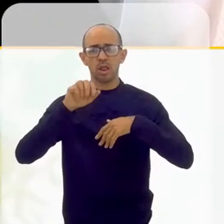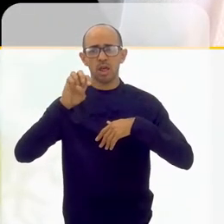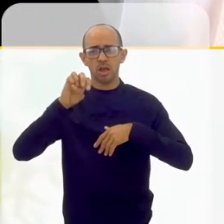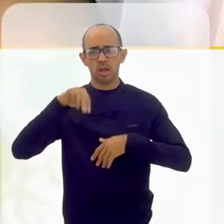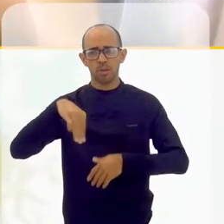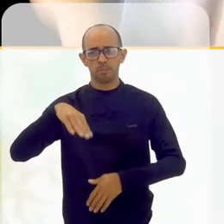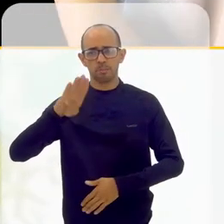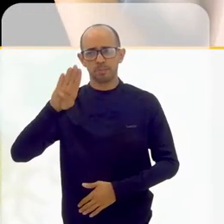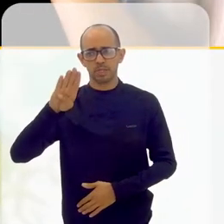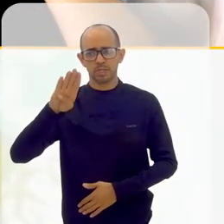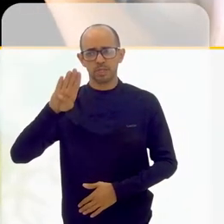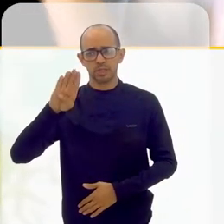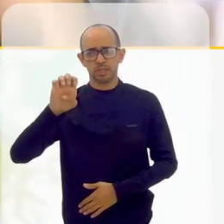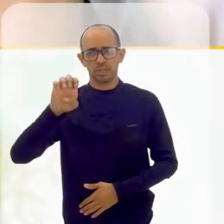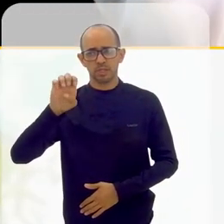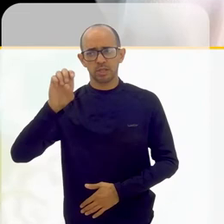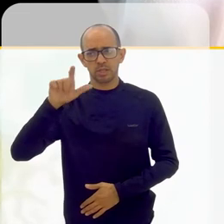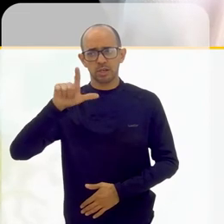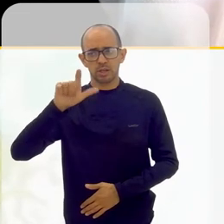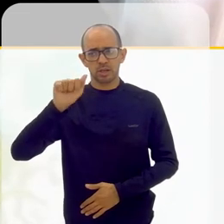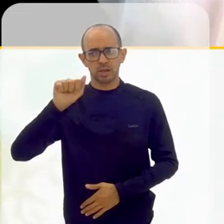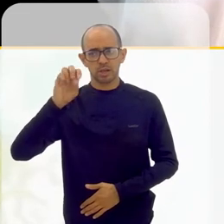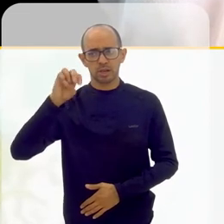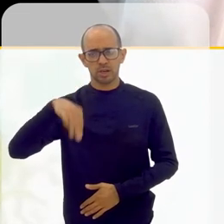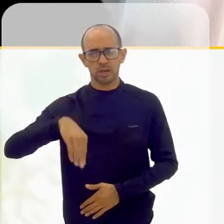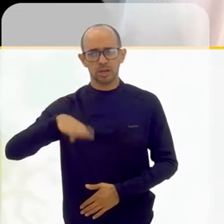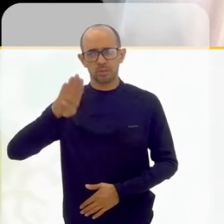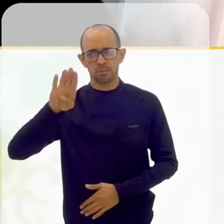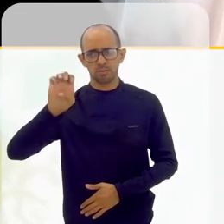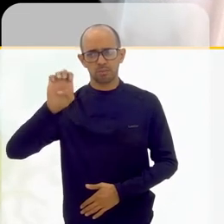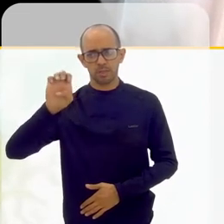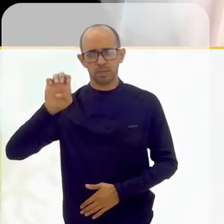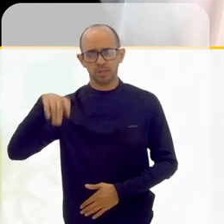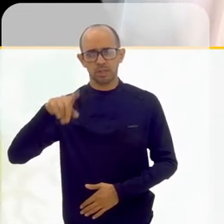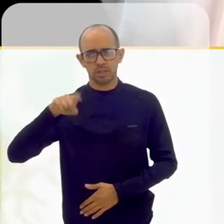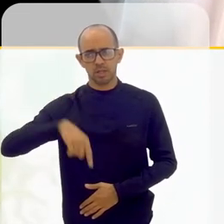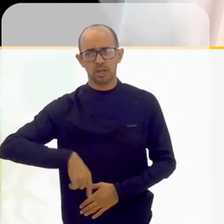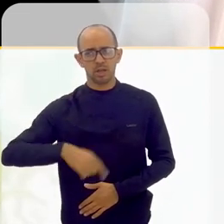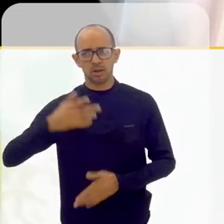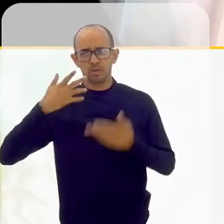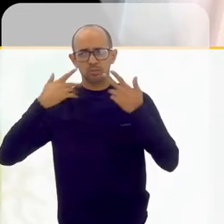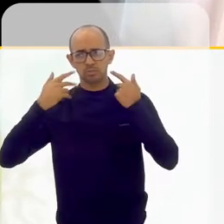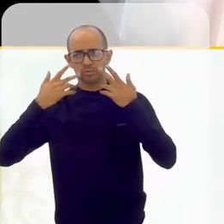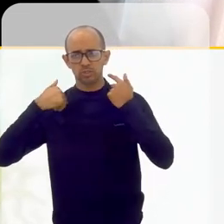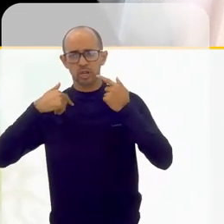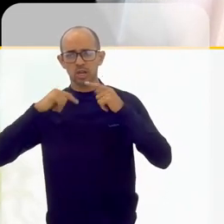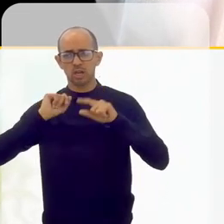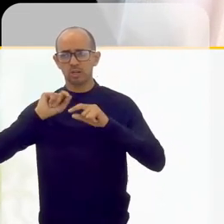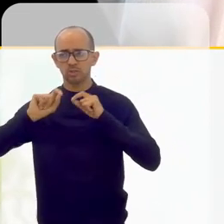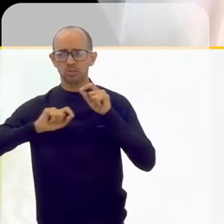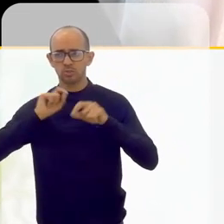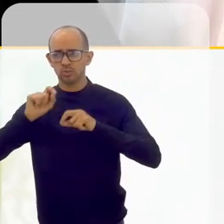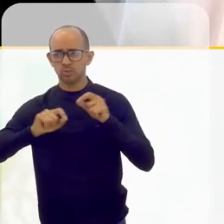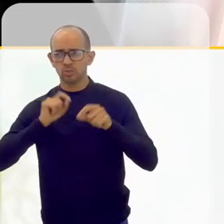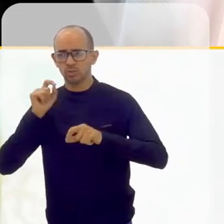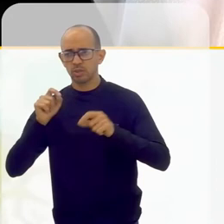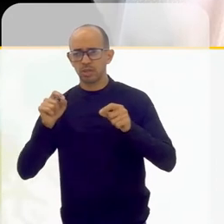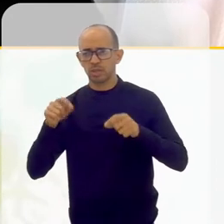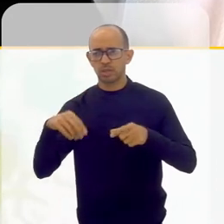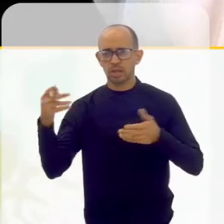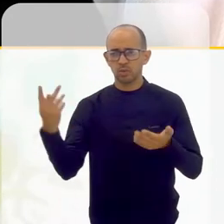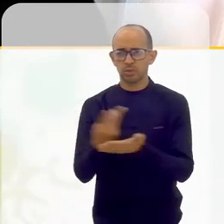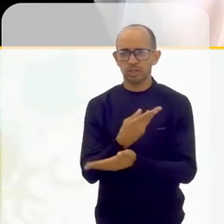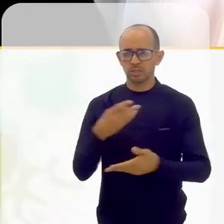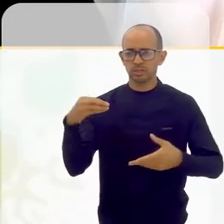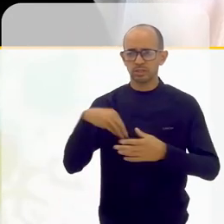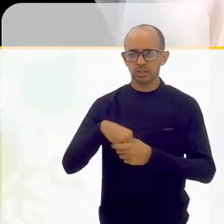teatro Lambi-Lambi, né? O teatro Lambi-Lambi é um teatro em miniatura, para os nossos ouvintes entenderem o que é, que acontece dentro de uma caixa.